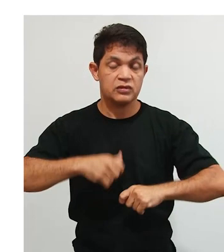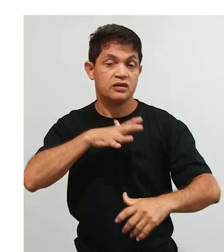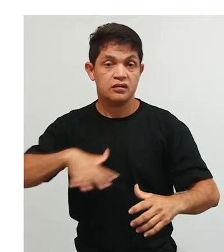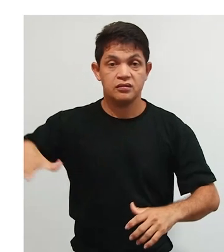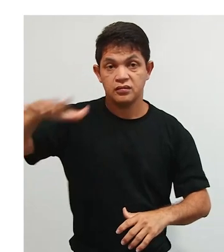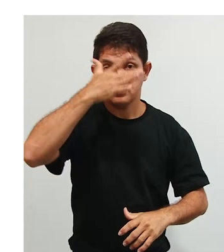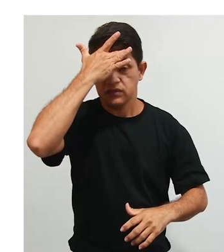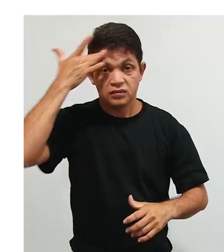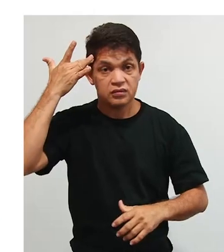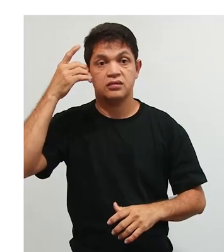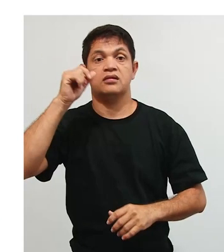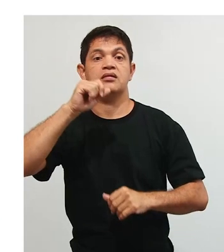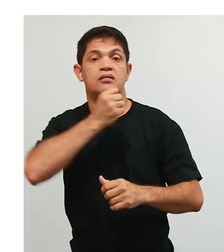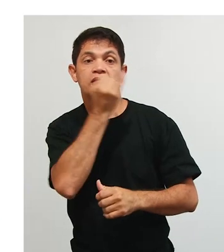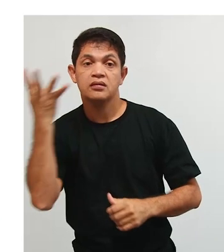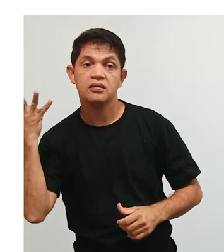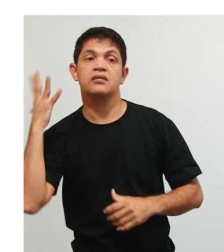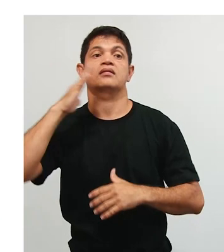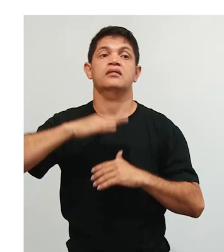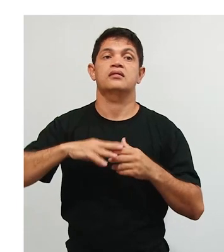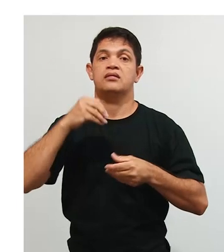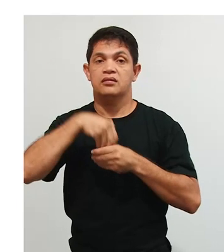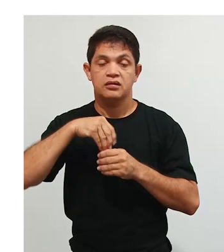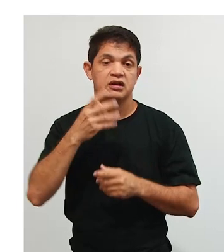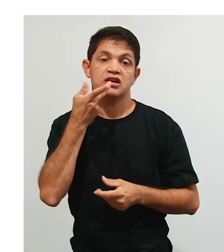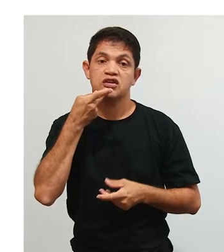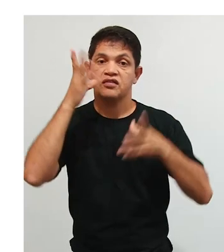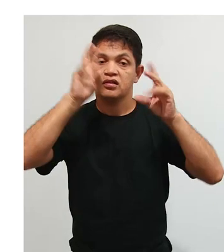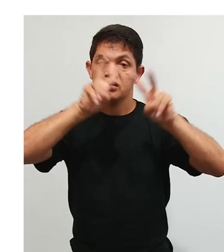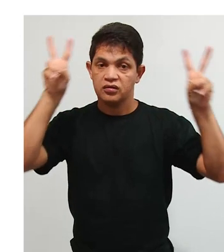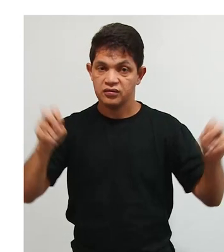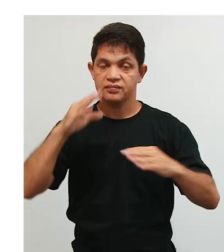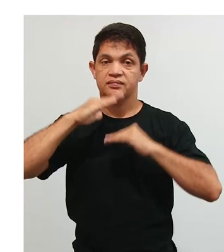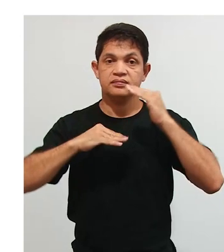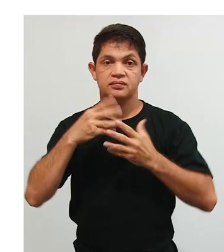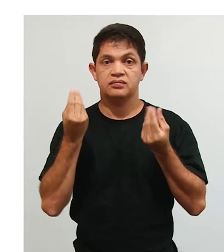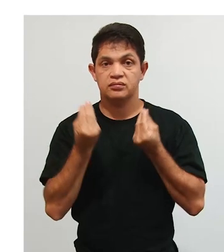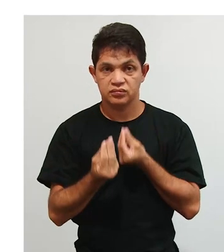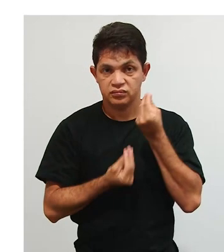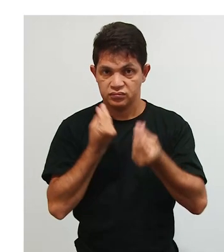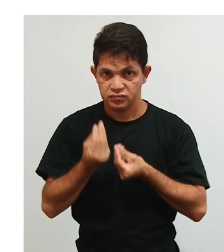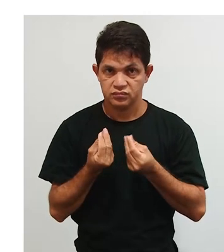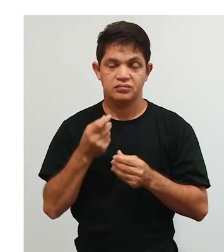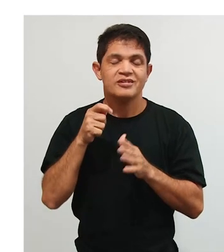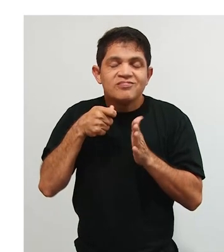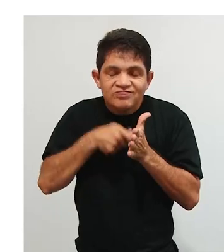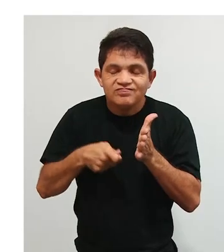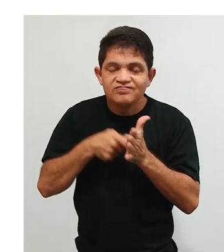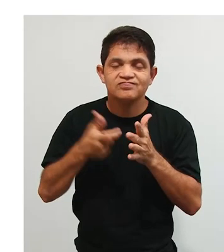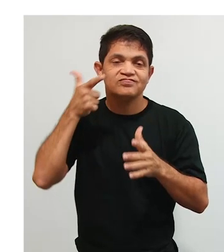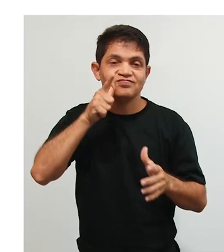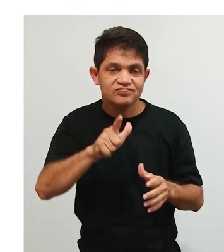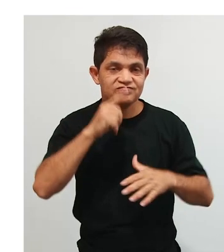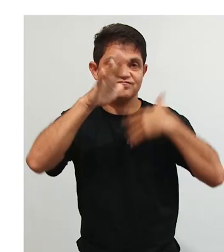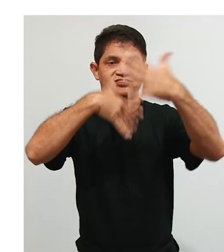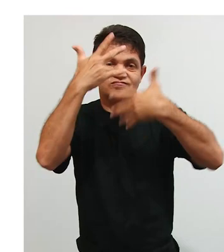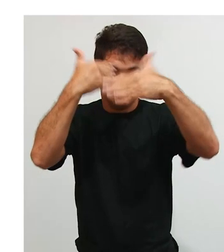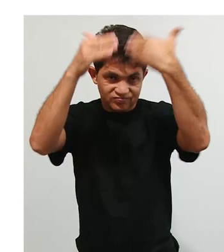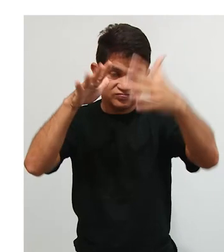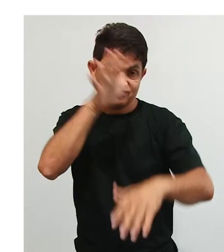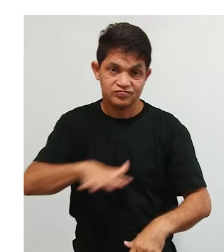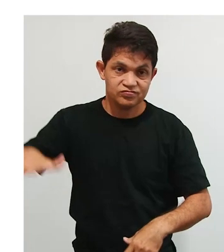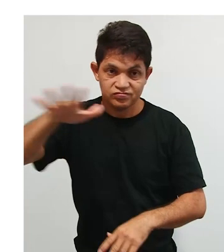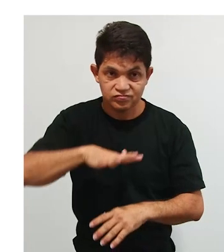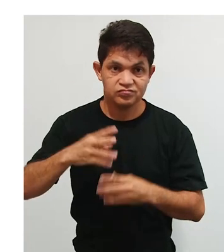meio em que se encontra. aquilo que a gente já falou. É o meio que vai proporcionar todo o desenvolvimento,